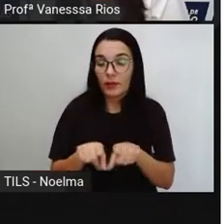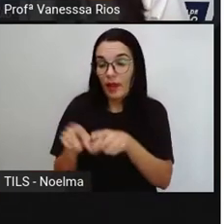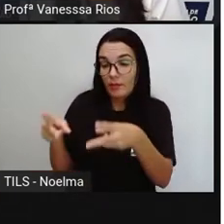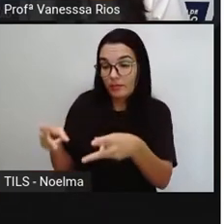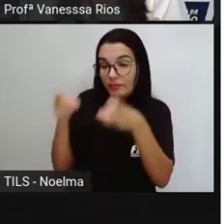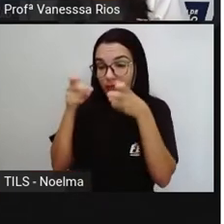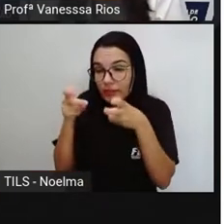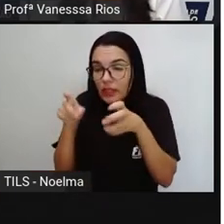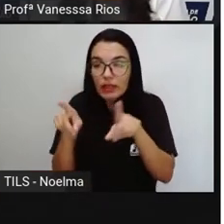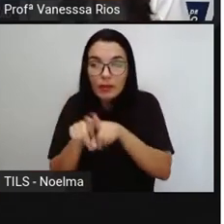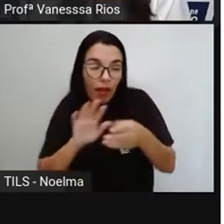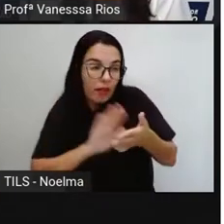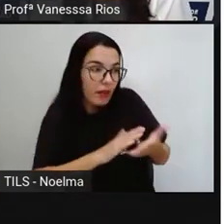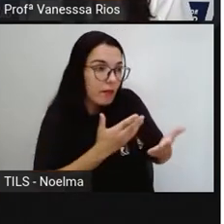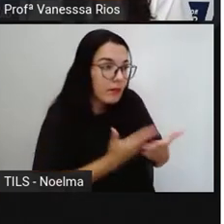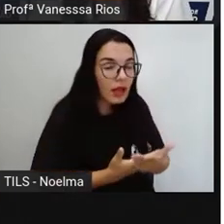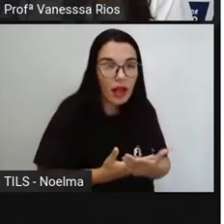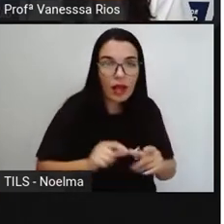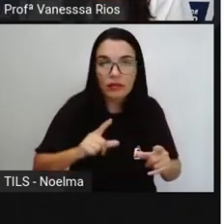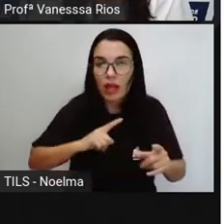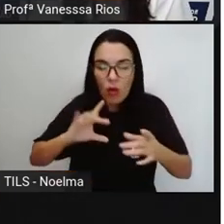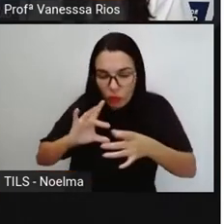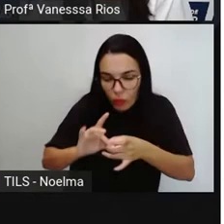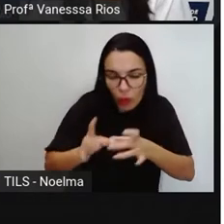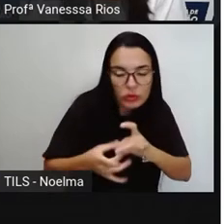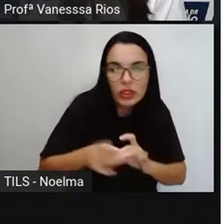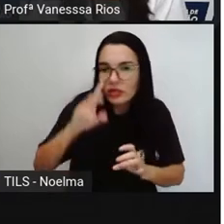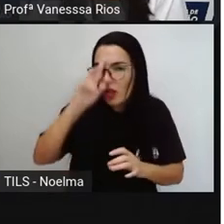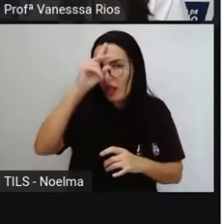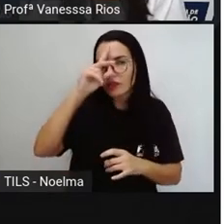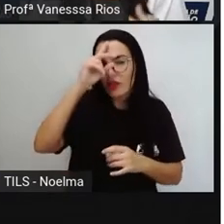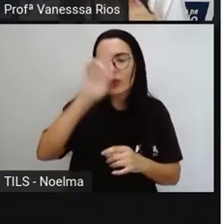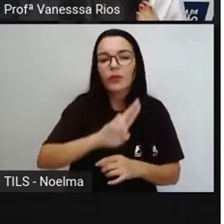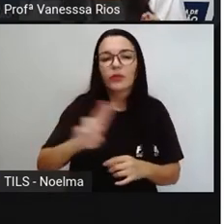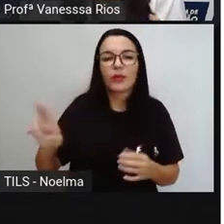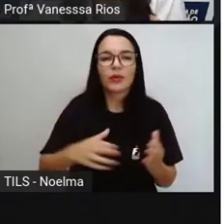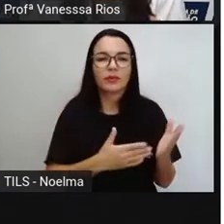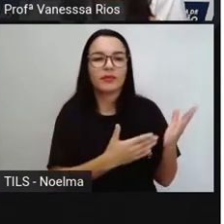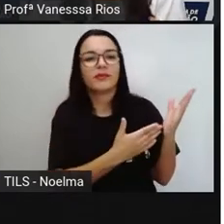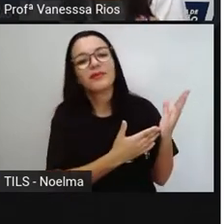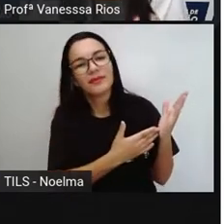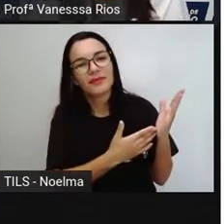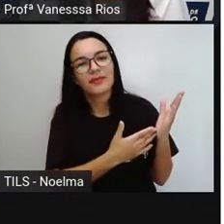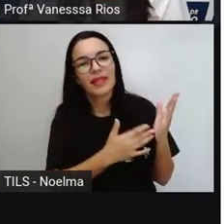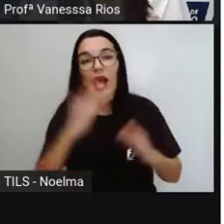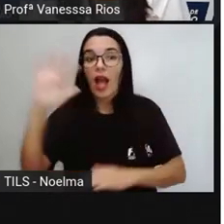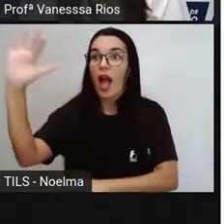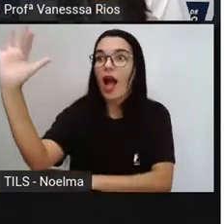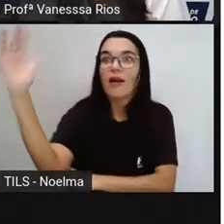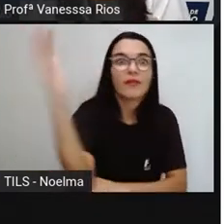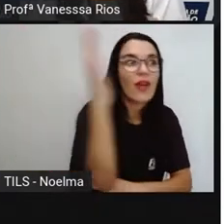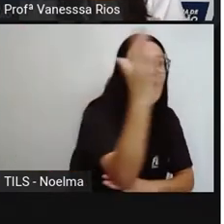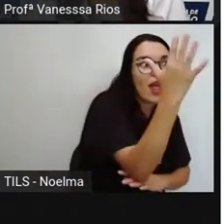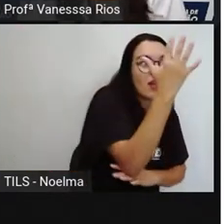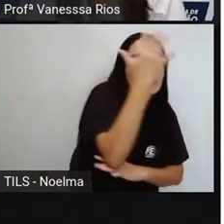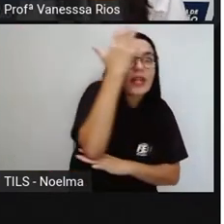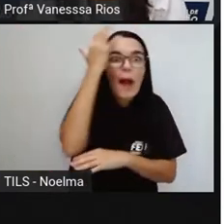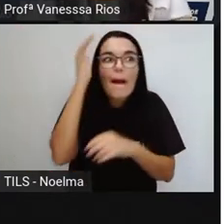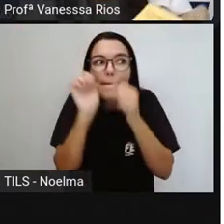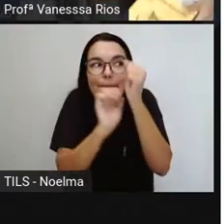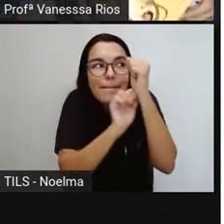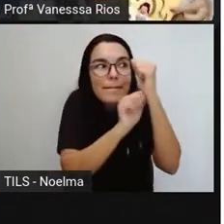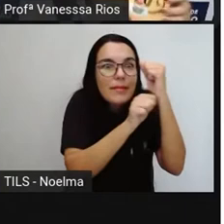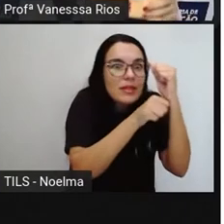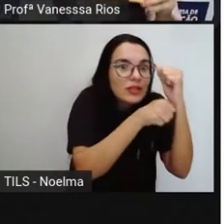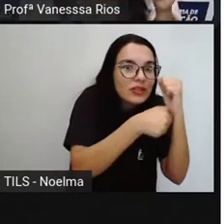interpretar, entender o contexto da história contada. Se chama A Floresta Misteriosa. E a